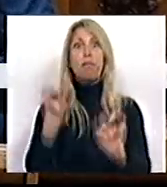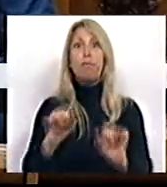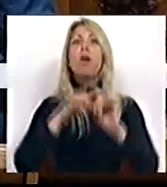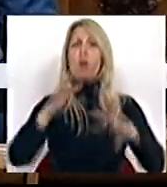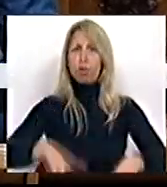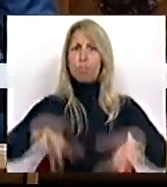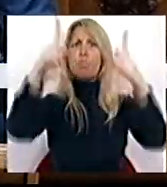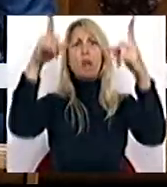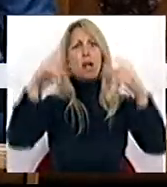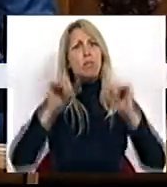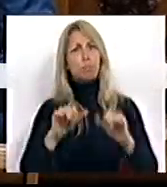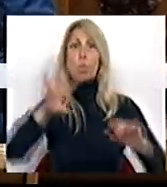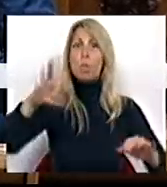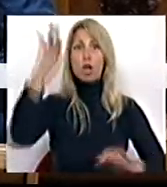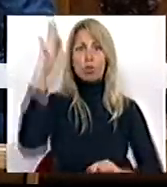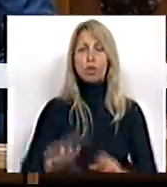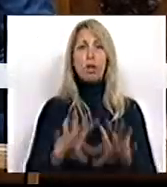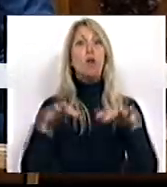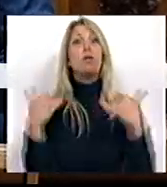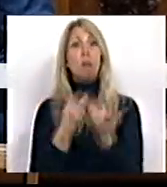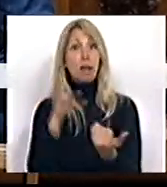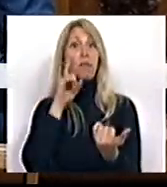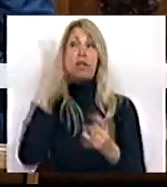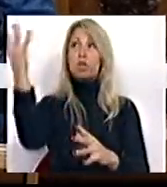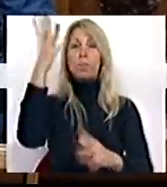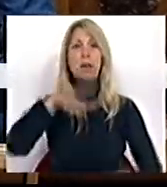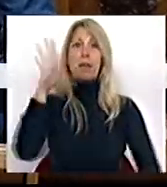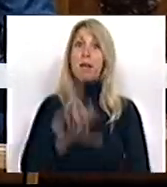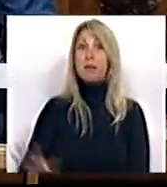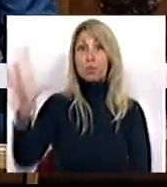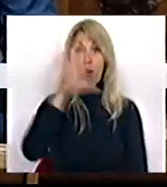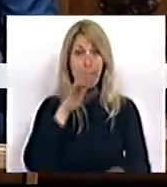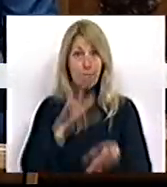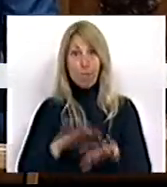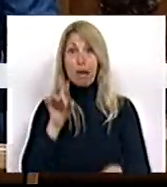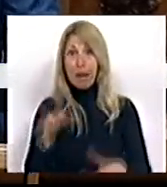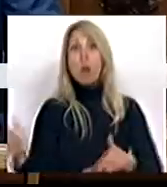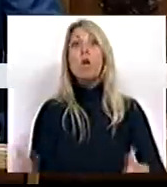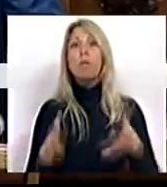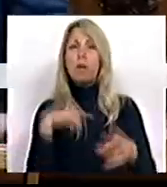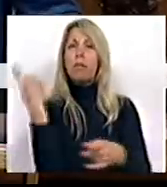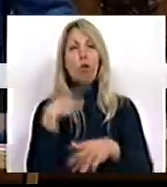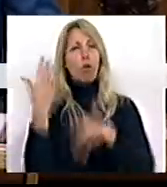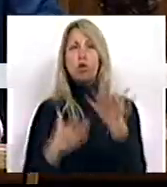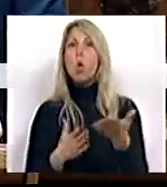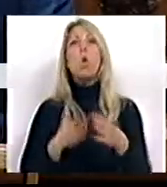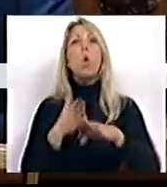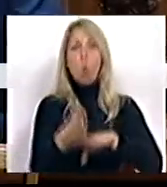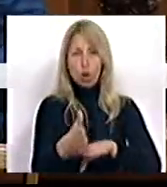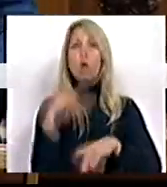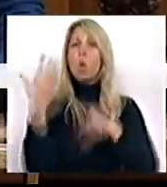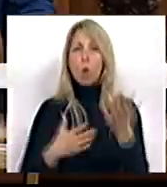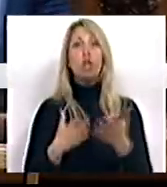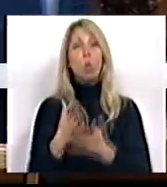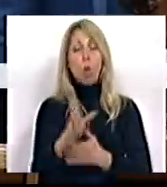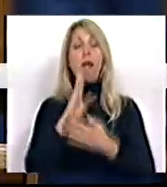desenvolvimento do país, de justiça social e defesa da soberania nacional. É por esse caminho que continuaremos a intervir e a lutar.